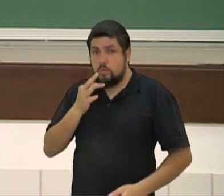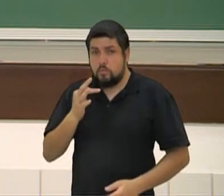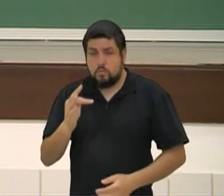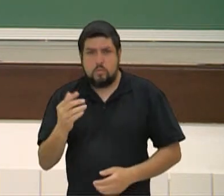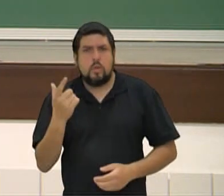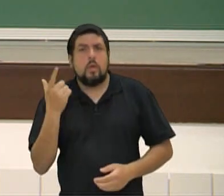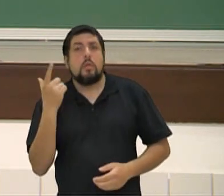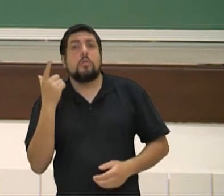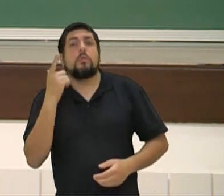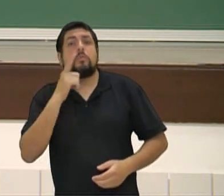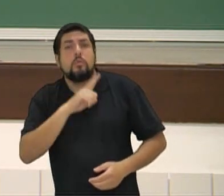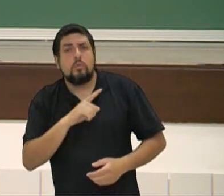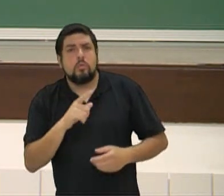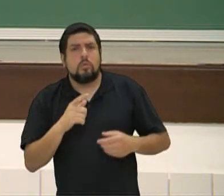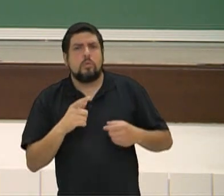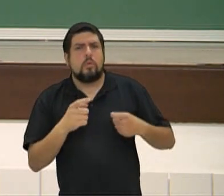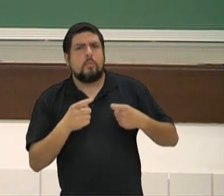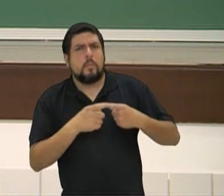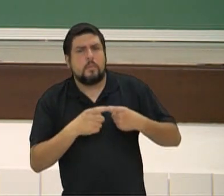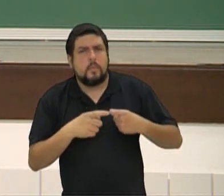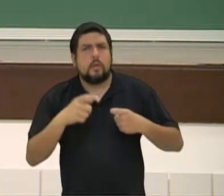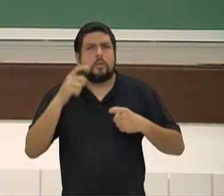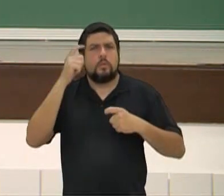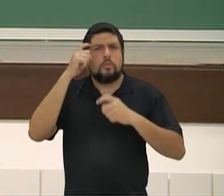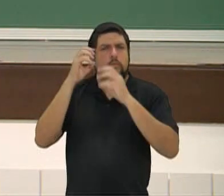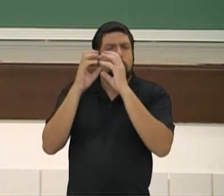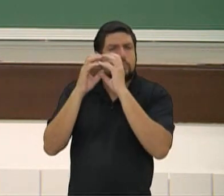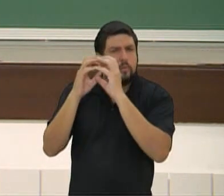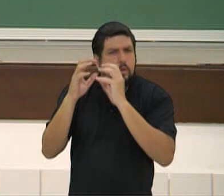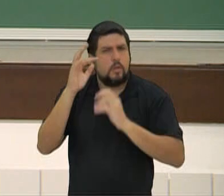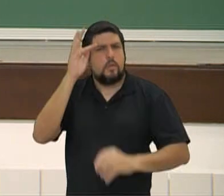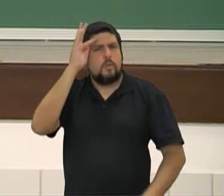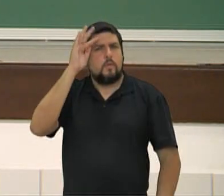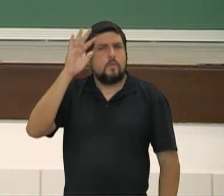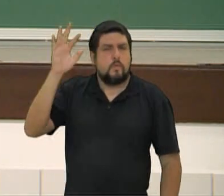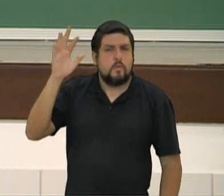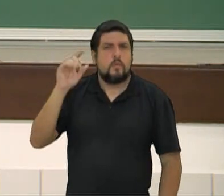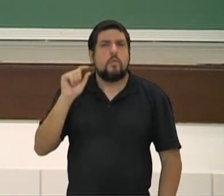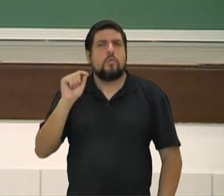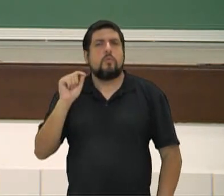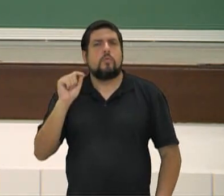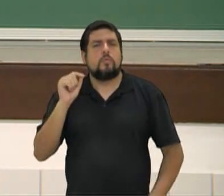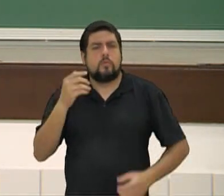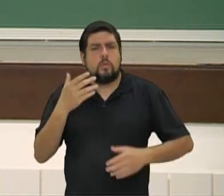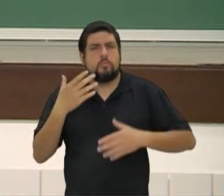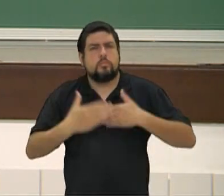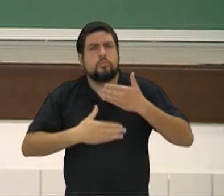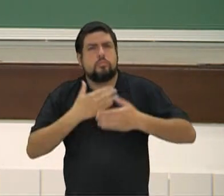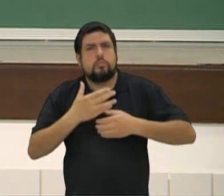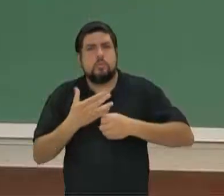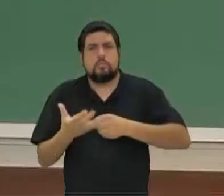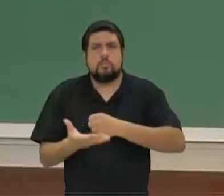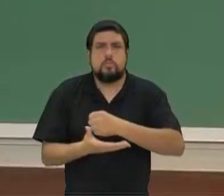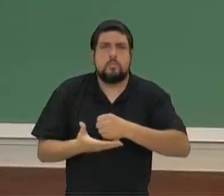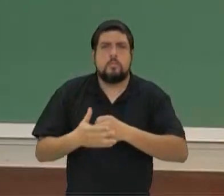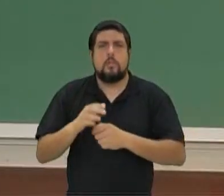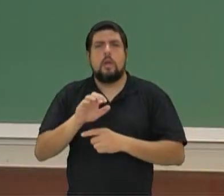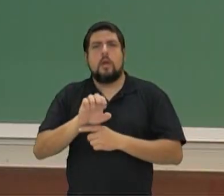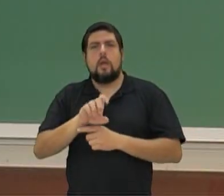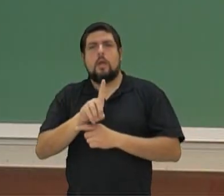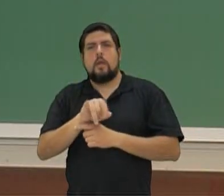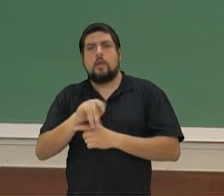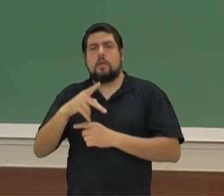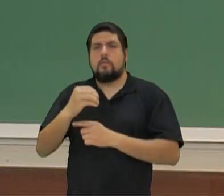filósofo, eu sou super fã de Freud, criou a base da psicanálise, complexo de Édipo, para